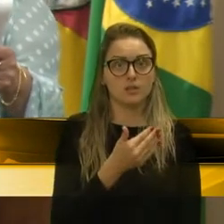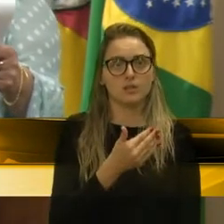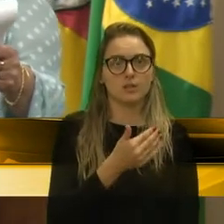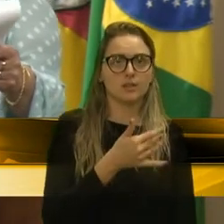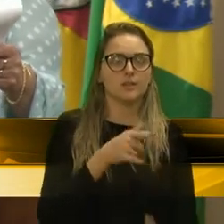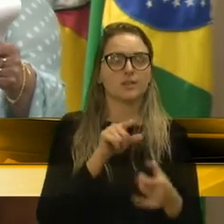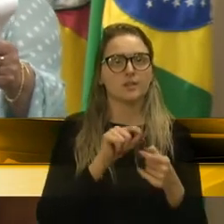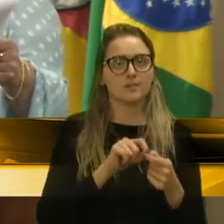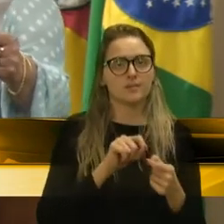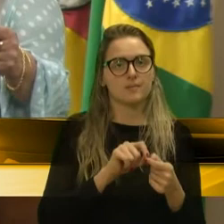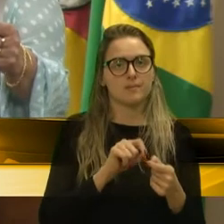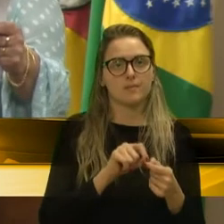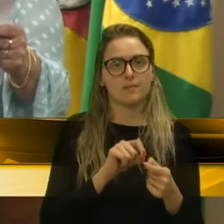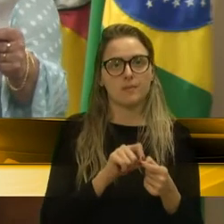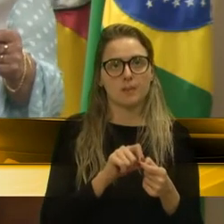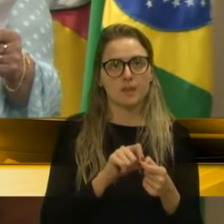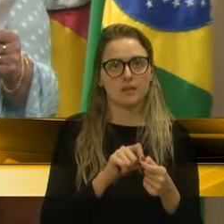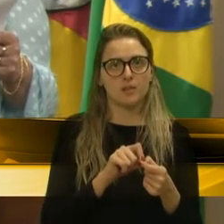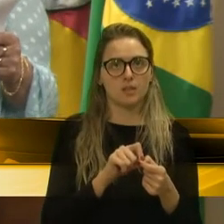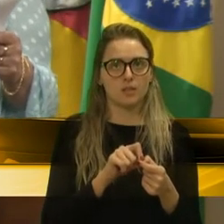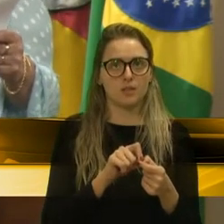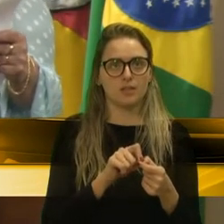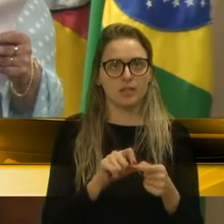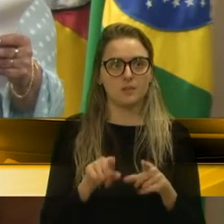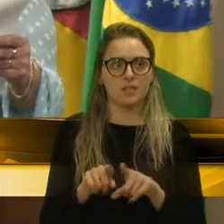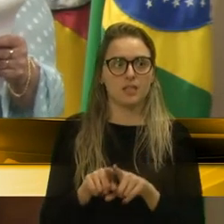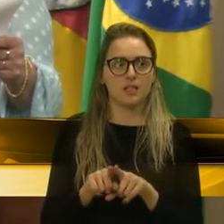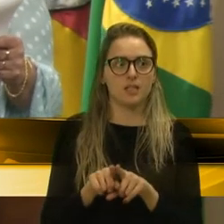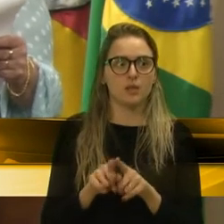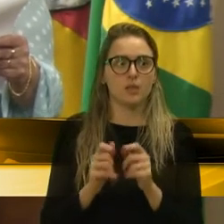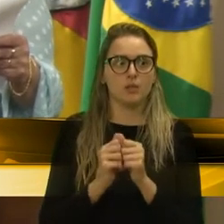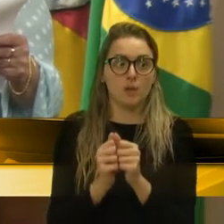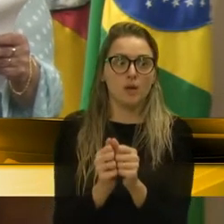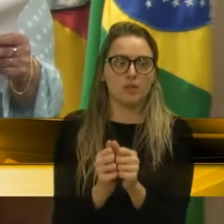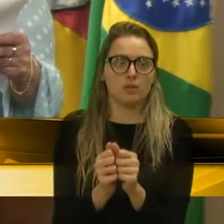fizemos um, dois, três alocaxias,